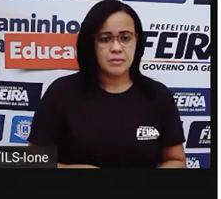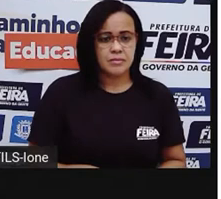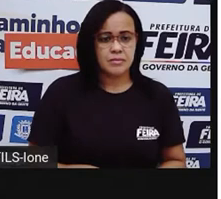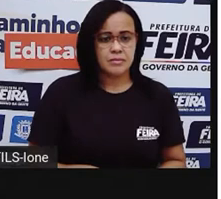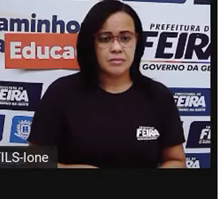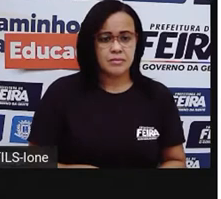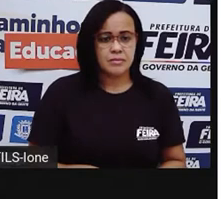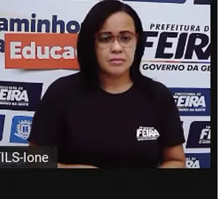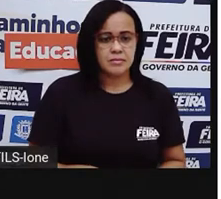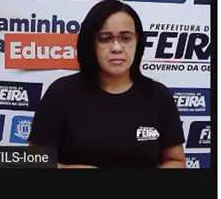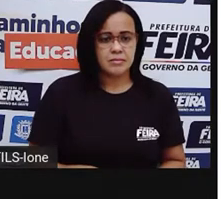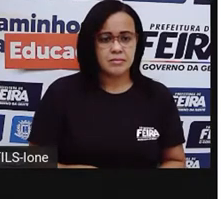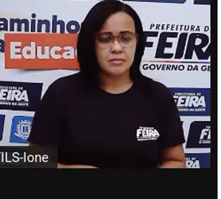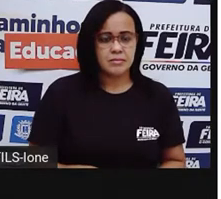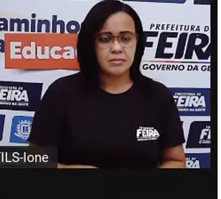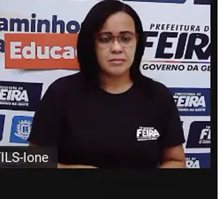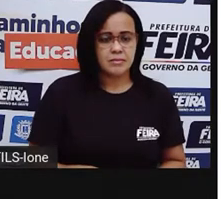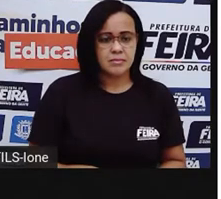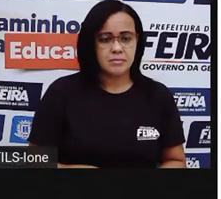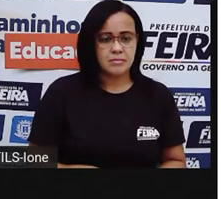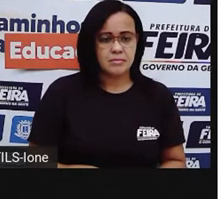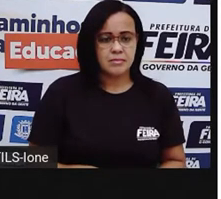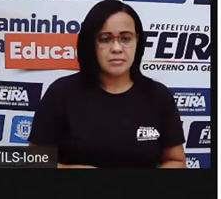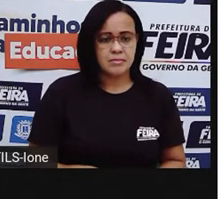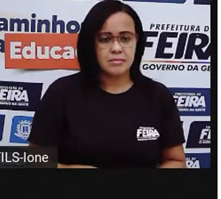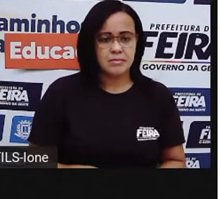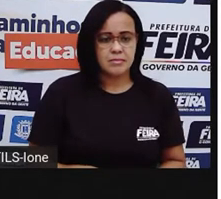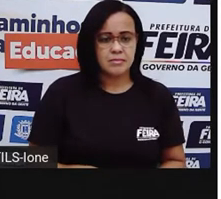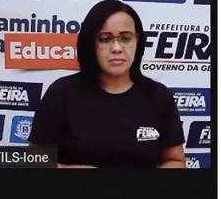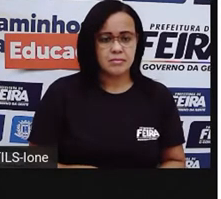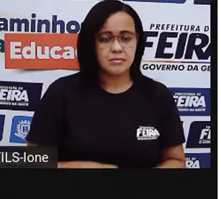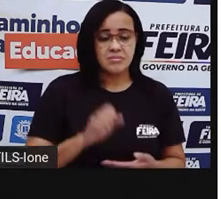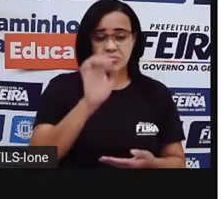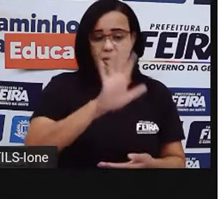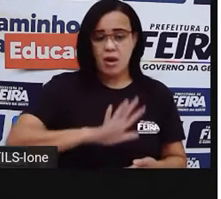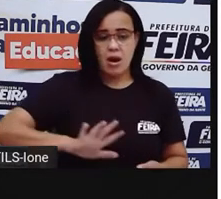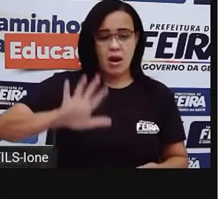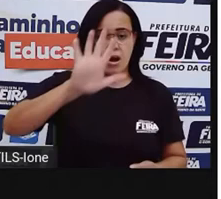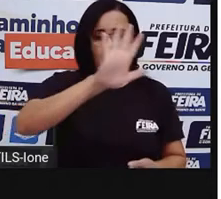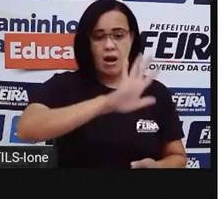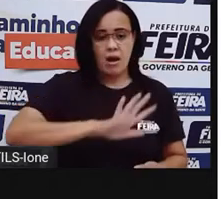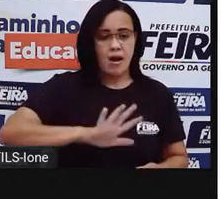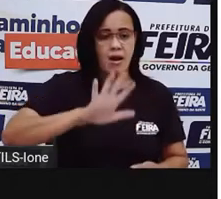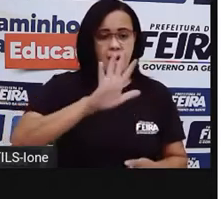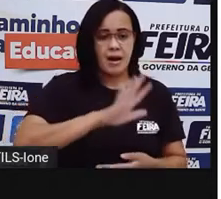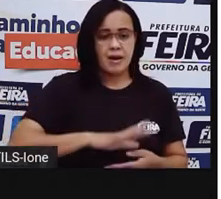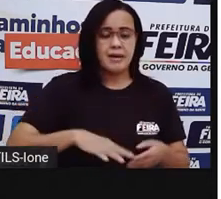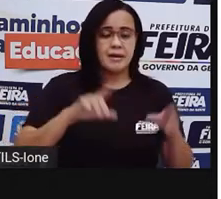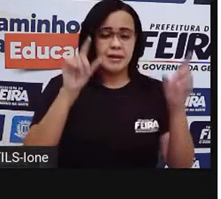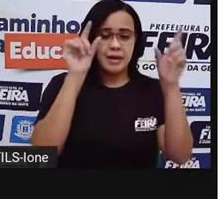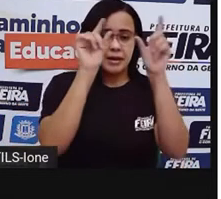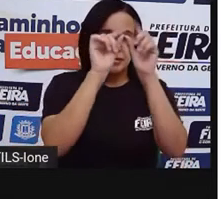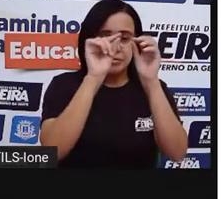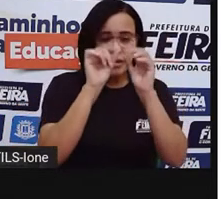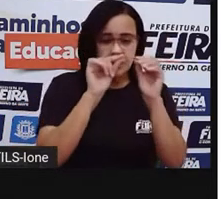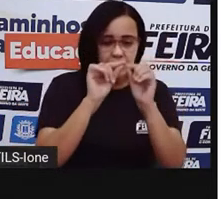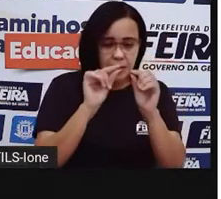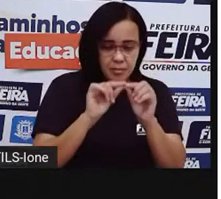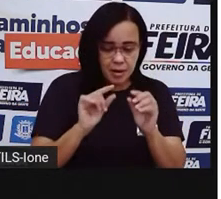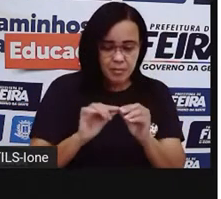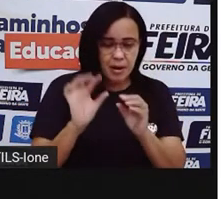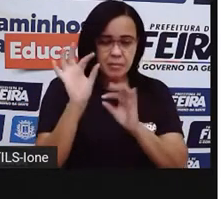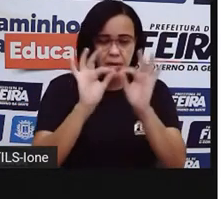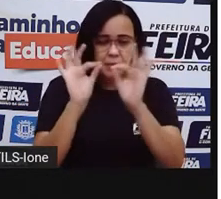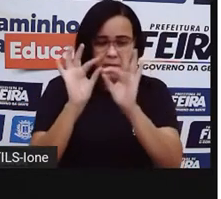a gente não vê uma grande área preenchida, né? A gente vê vários pedacinhos formando